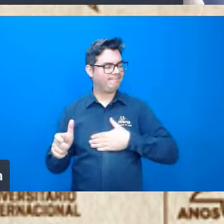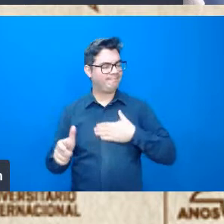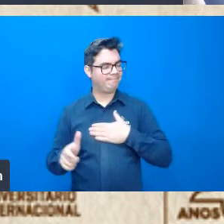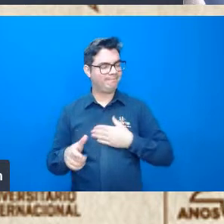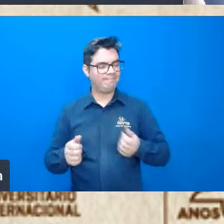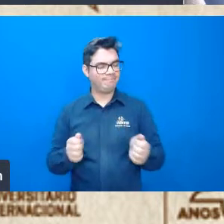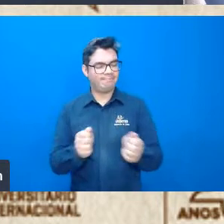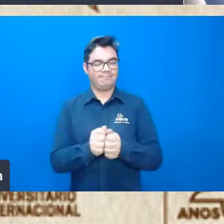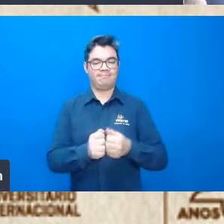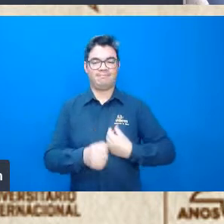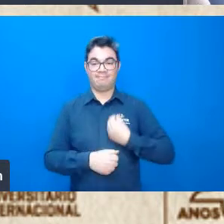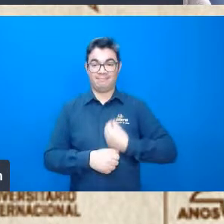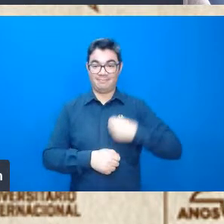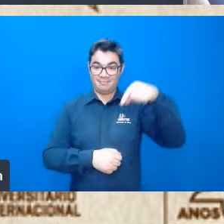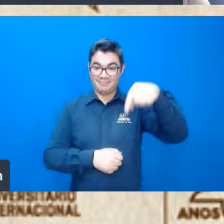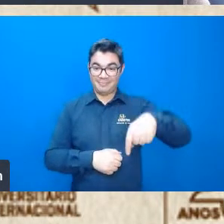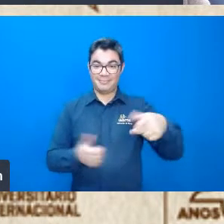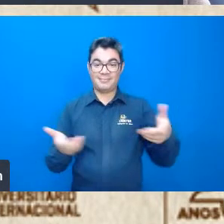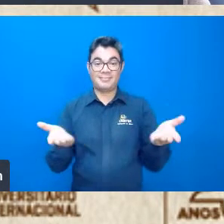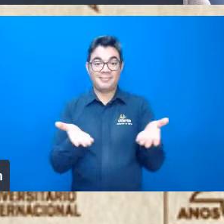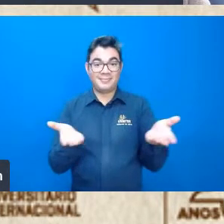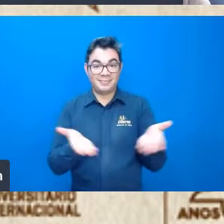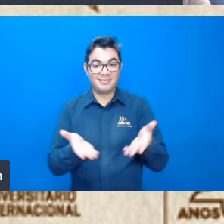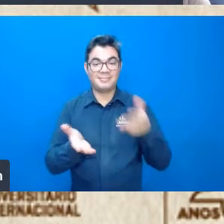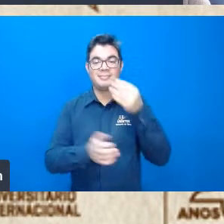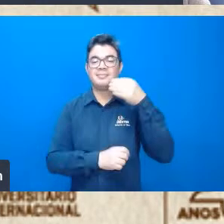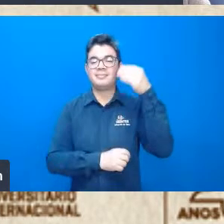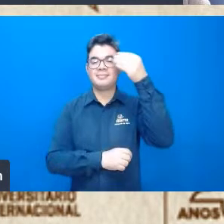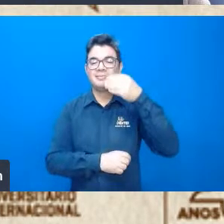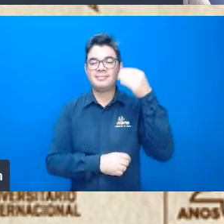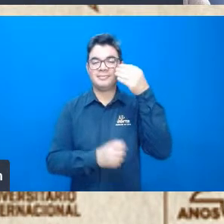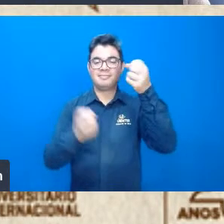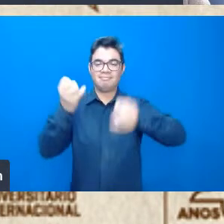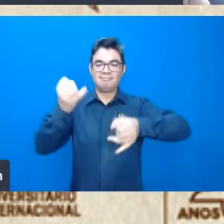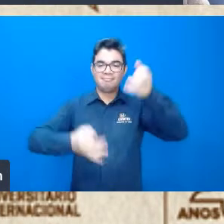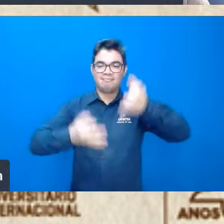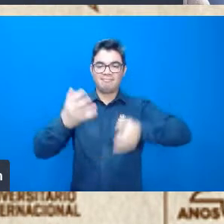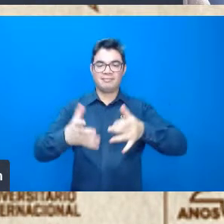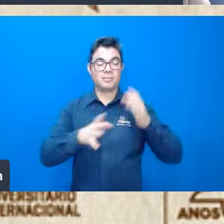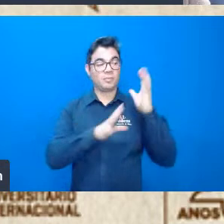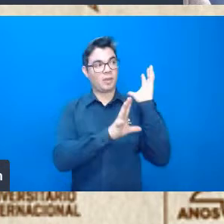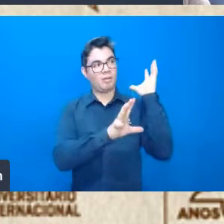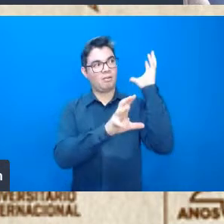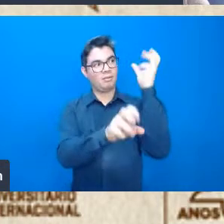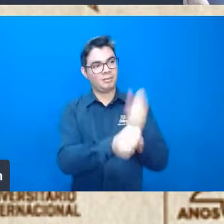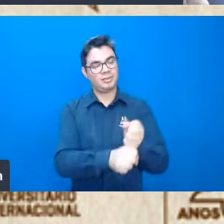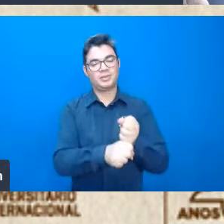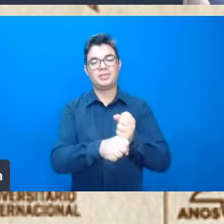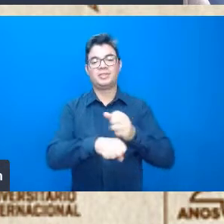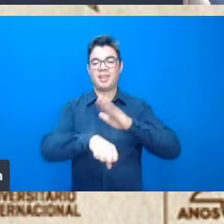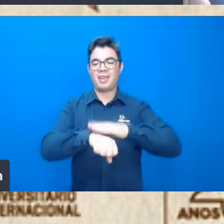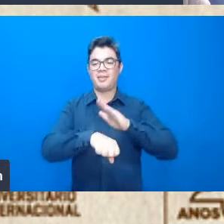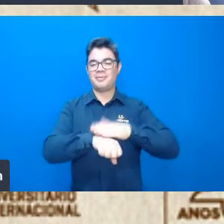compartilhar um pouco da experiência que nós temos acumulado ao longo do tempo,